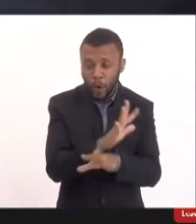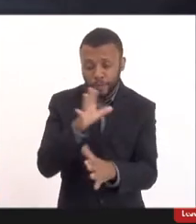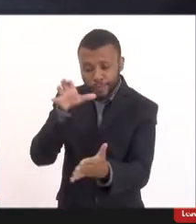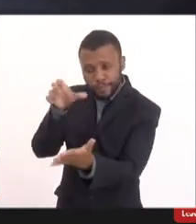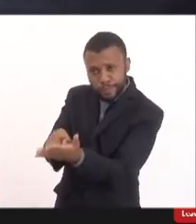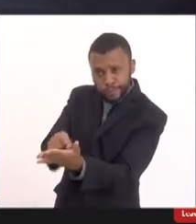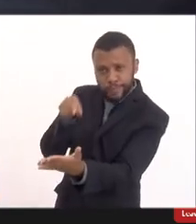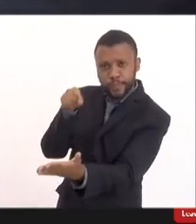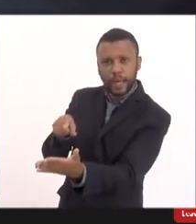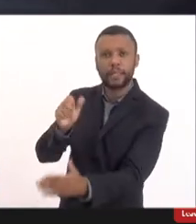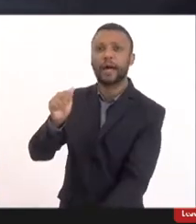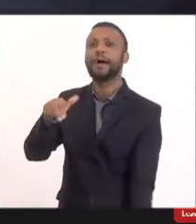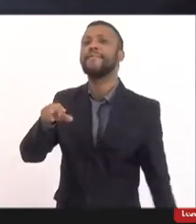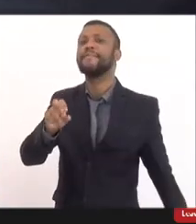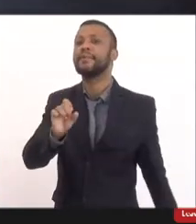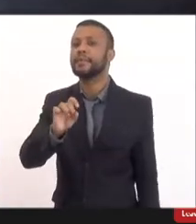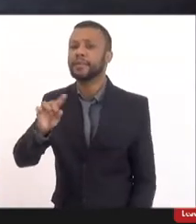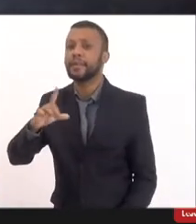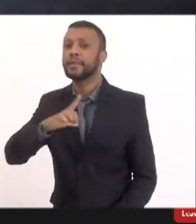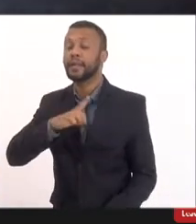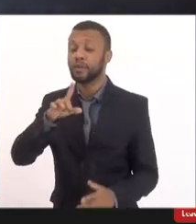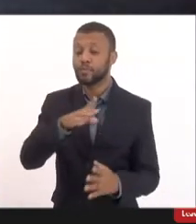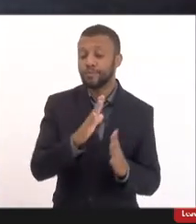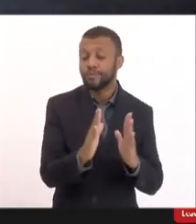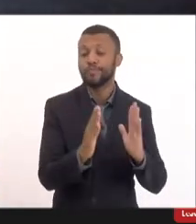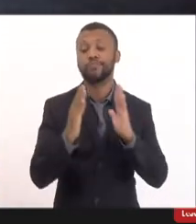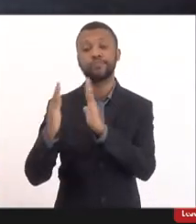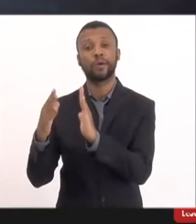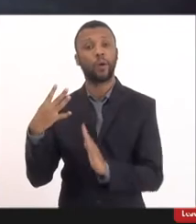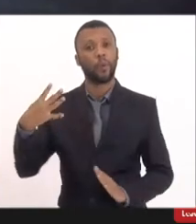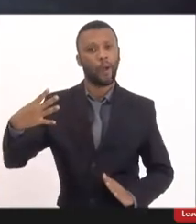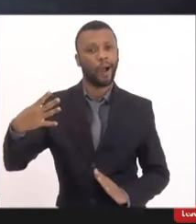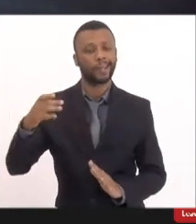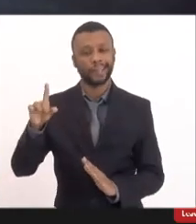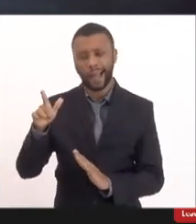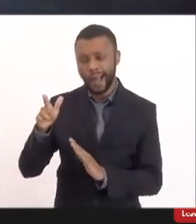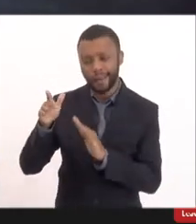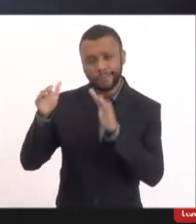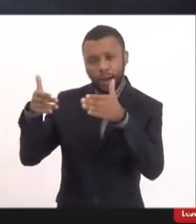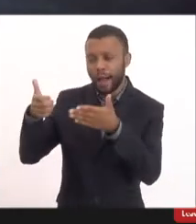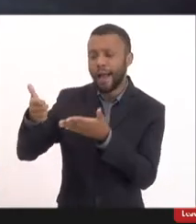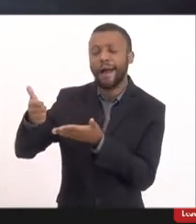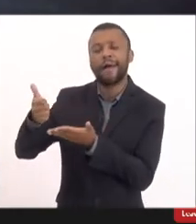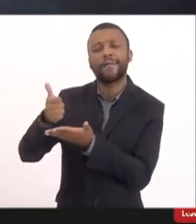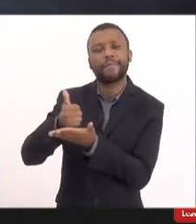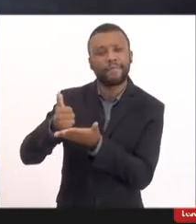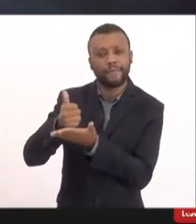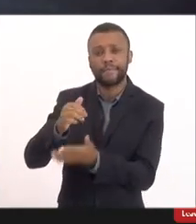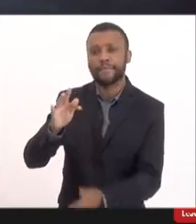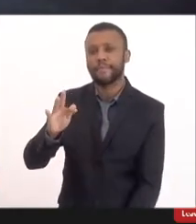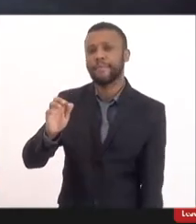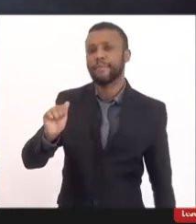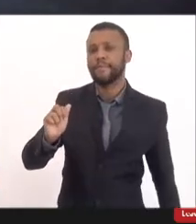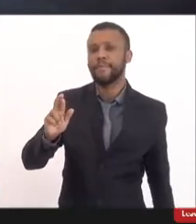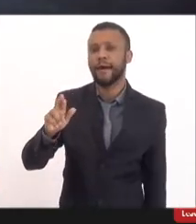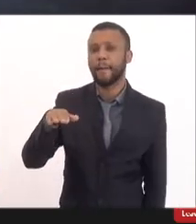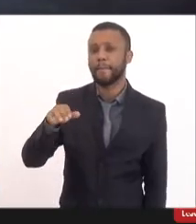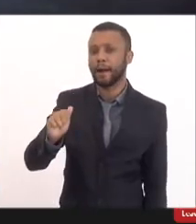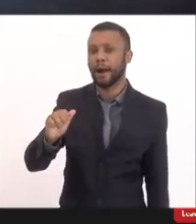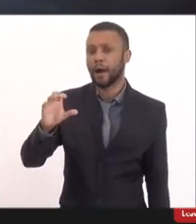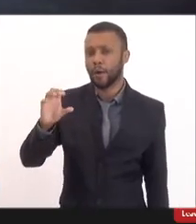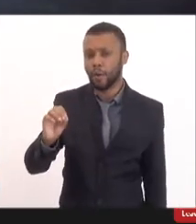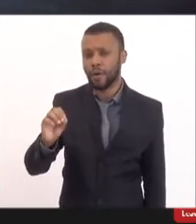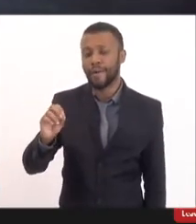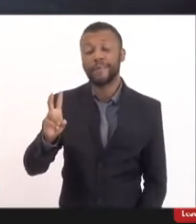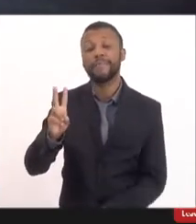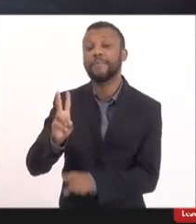o produto ele entra numa quarta fase que é chamada de farmacovigilância isso com qualquer medicamento com qualquer